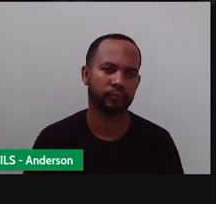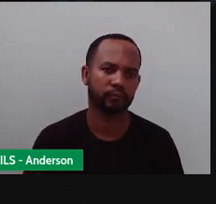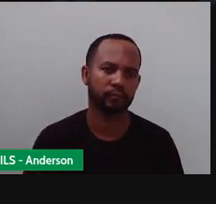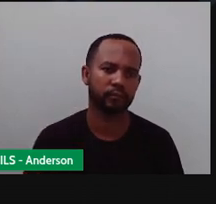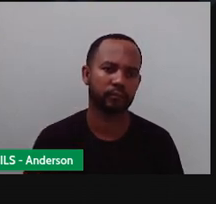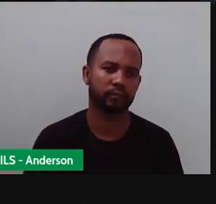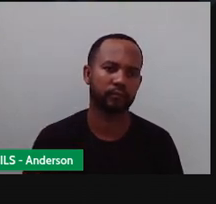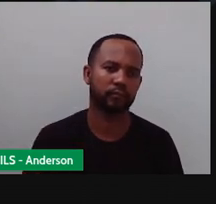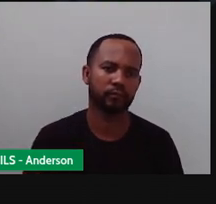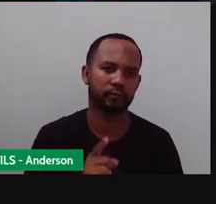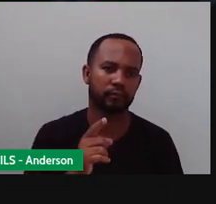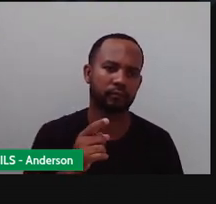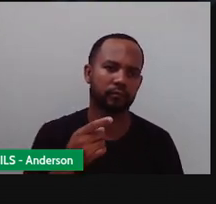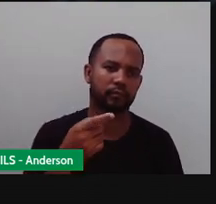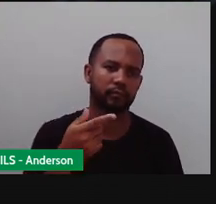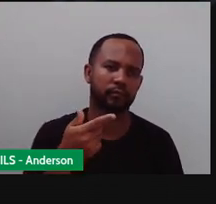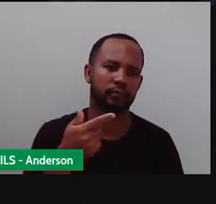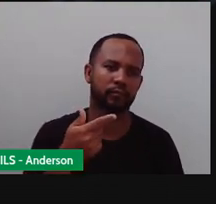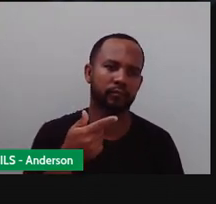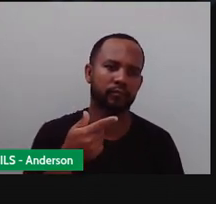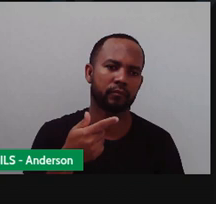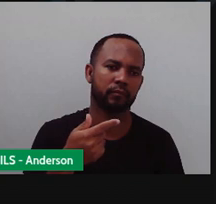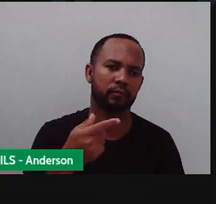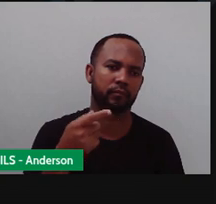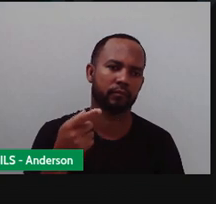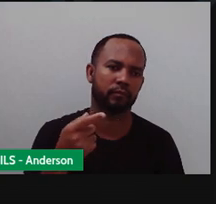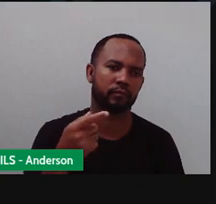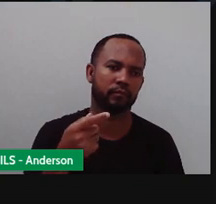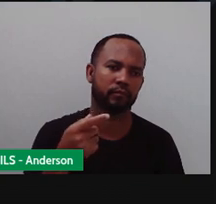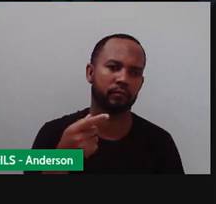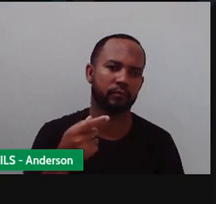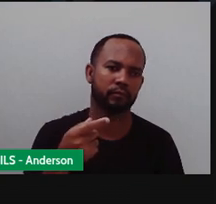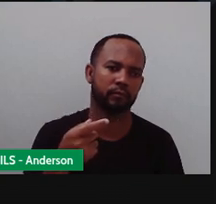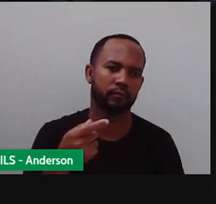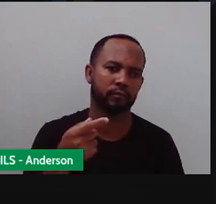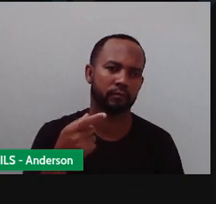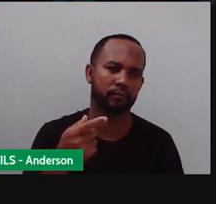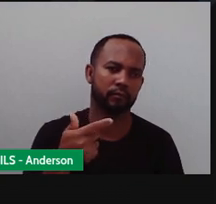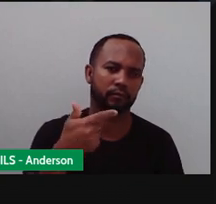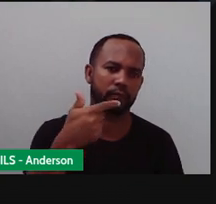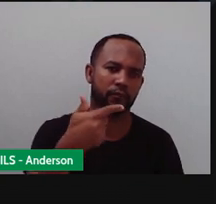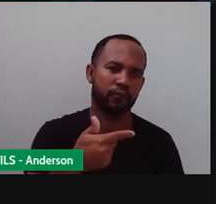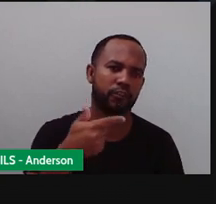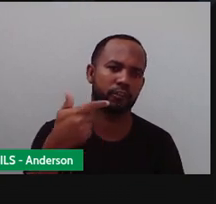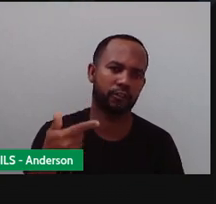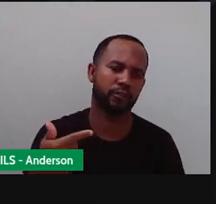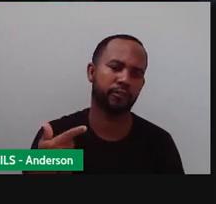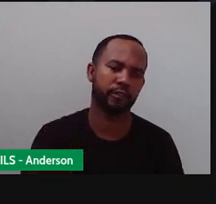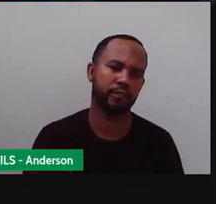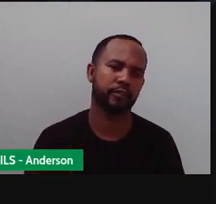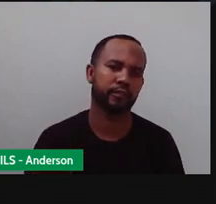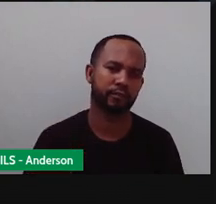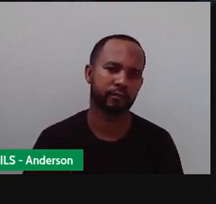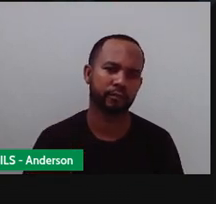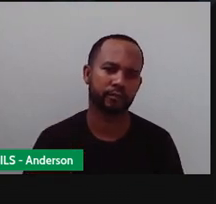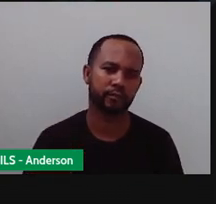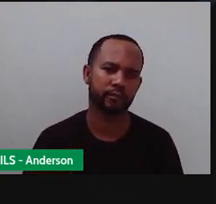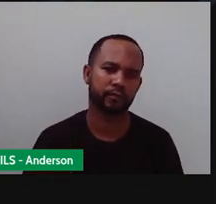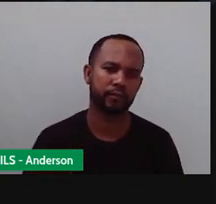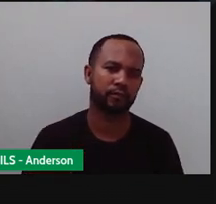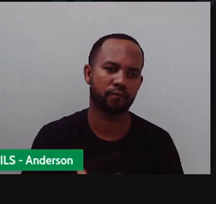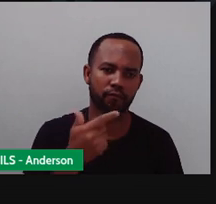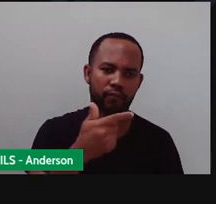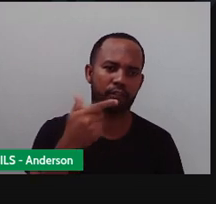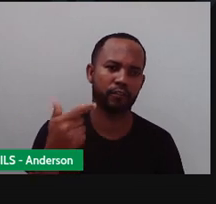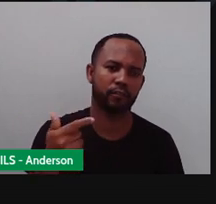Sobrou o quê aqui pra mim? Duas dezenas, né? Isso. E duas unidades. Dois. Dois. Vinte